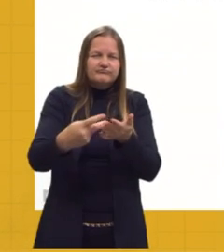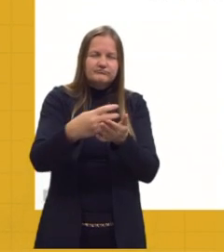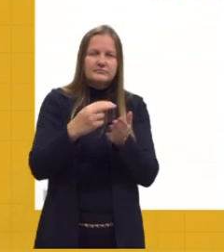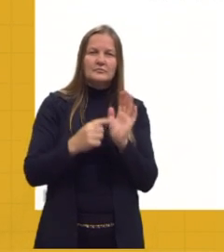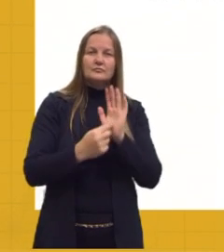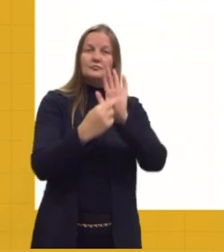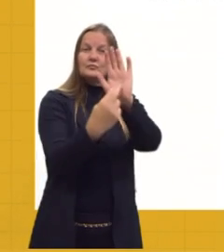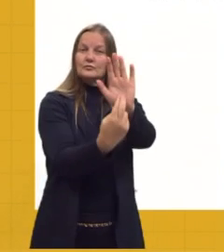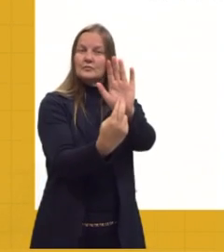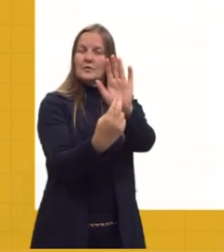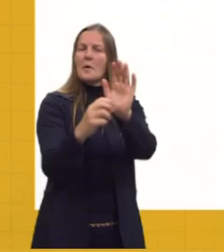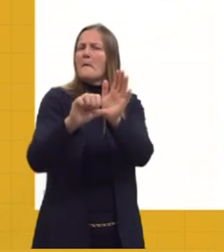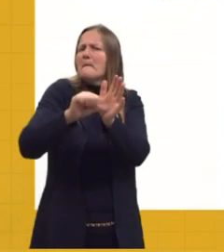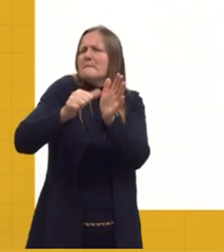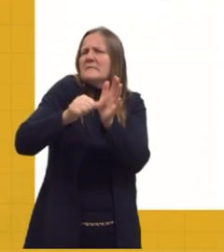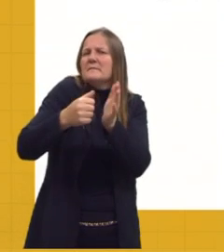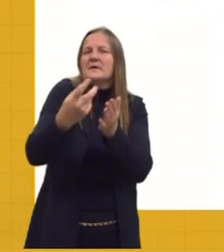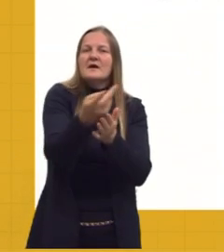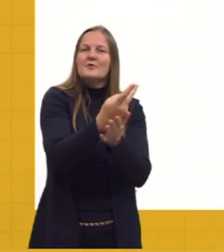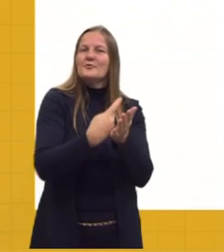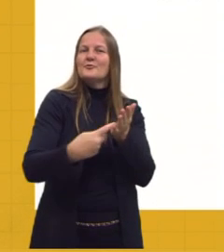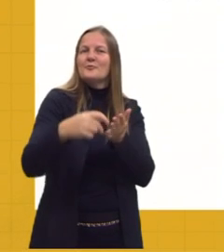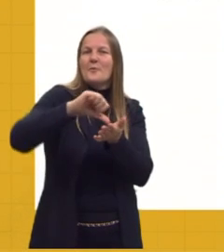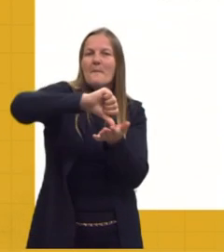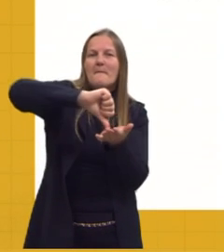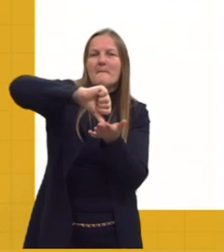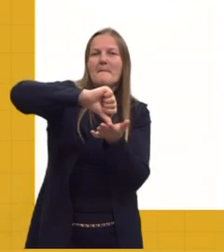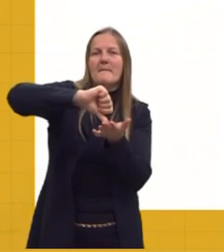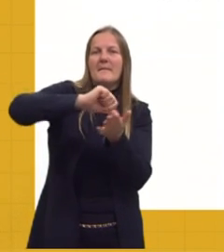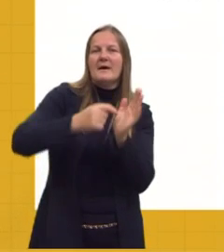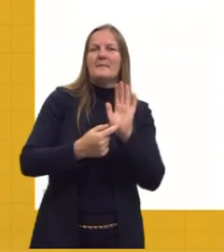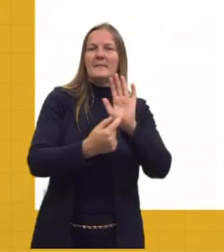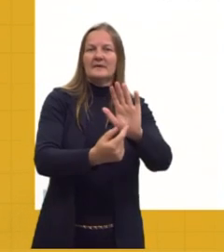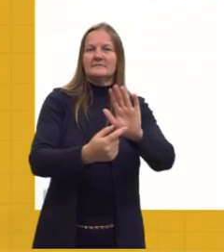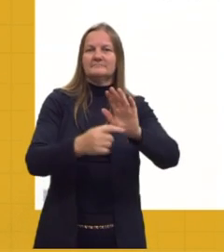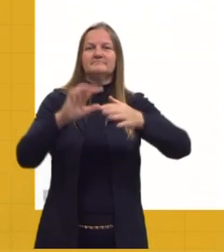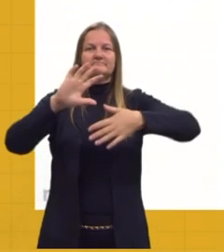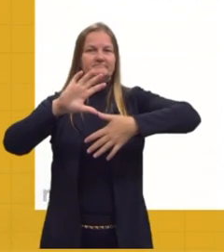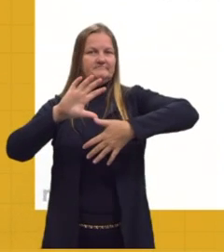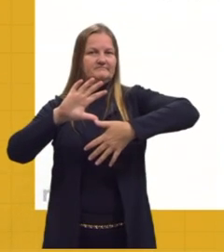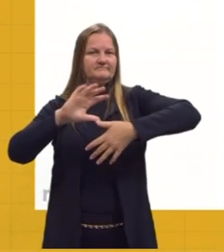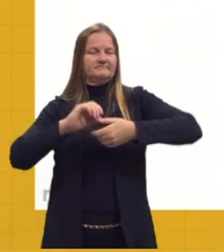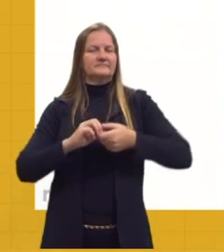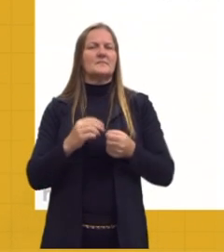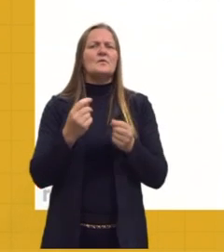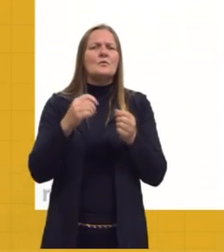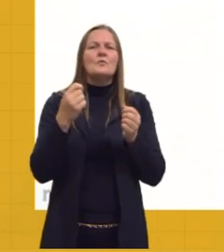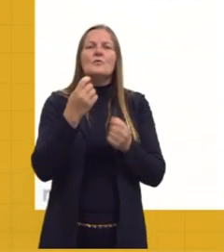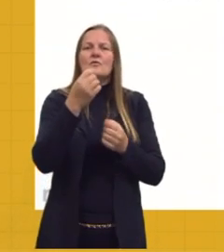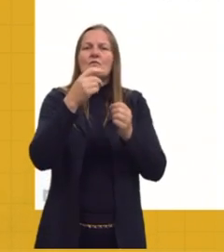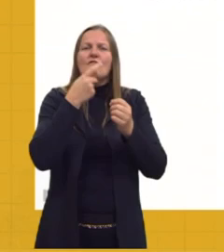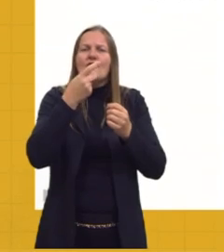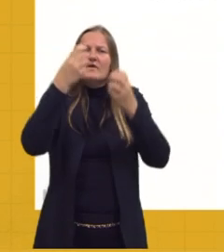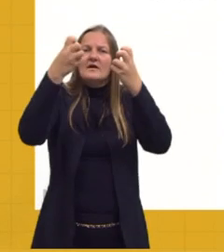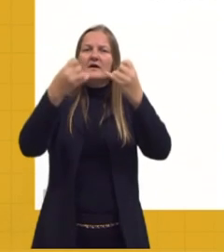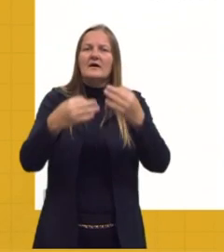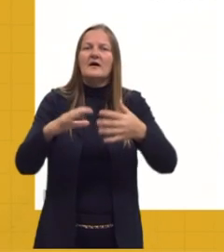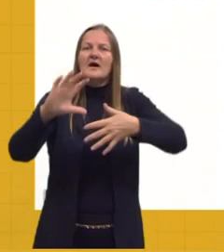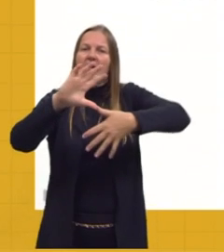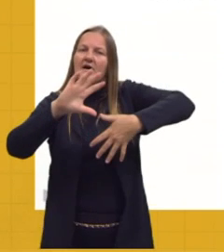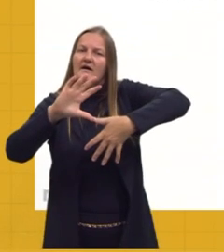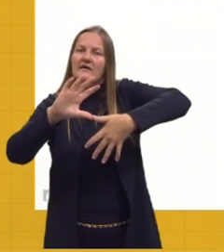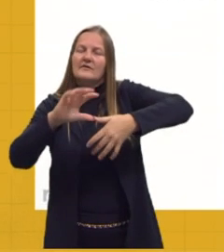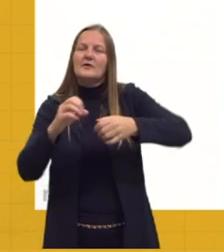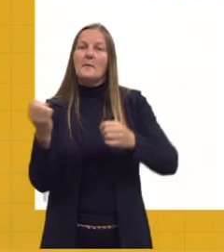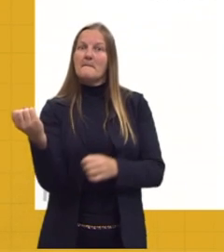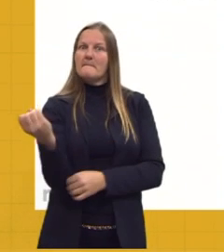primeiros mapas, representação cartográfica, que ele está falando da produção de mapas. Afirmar que a cartografia da época